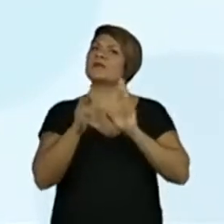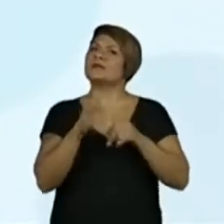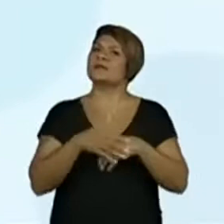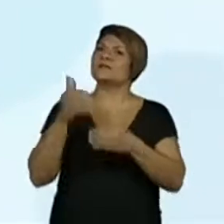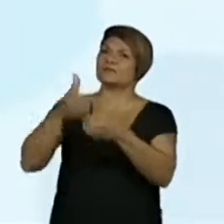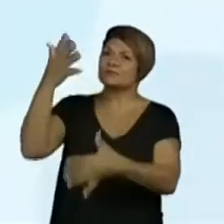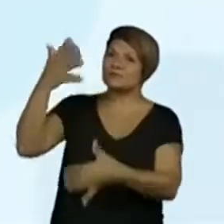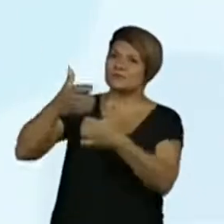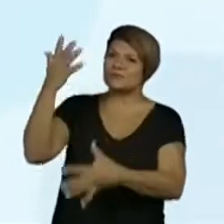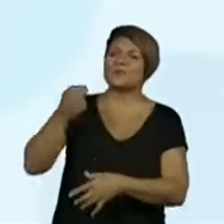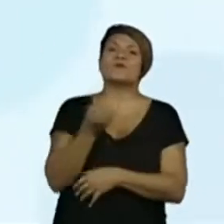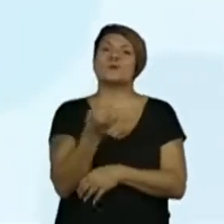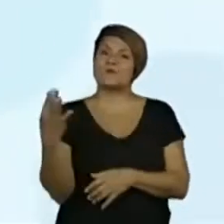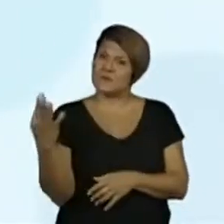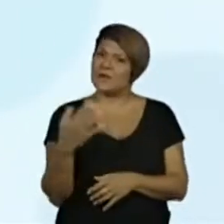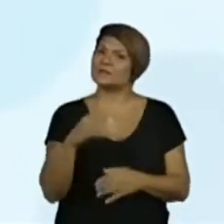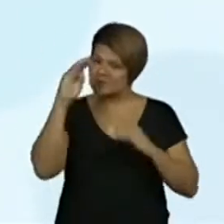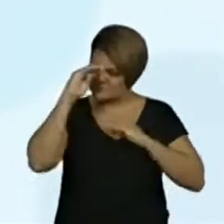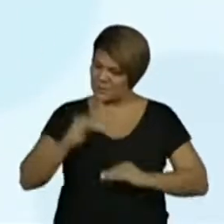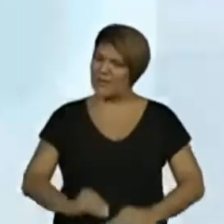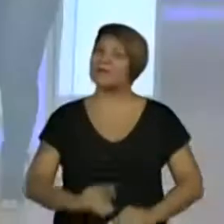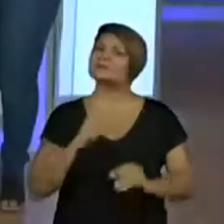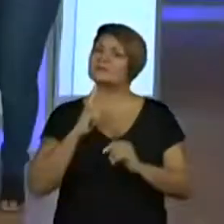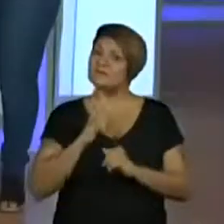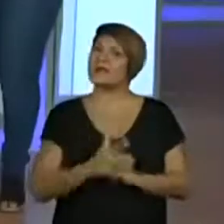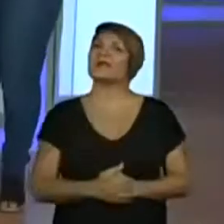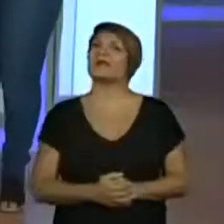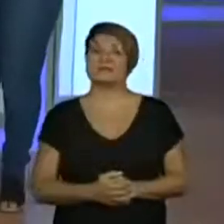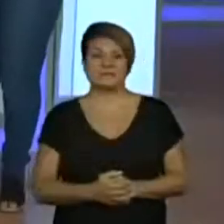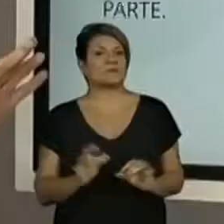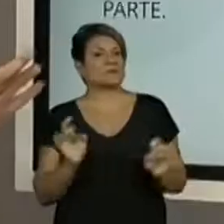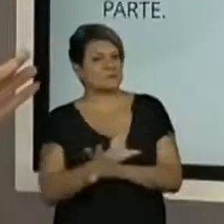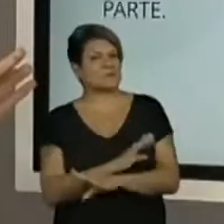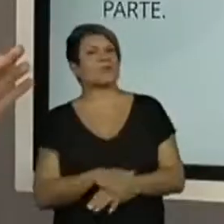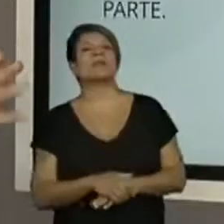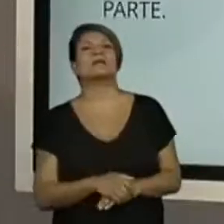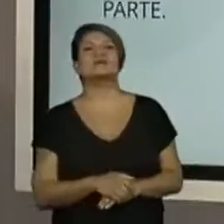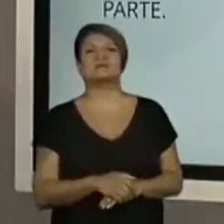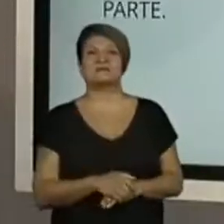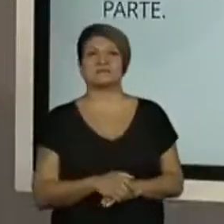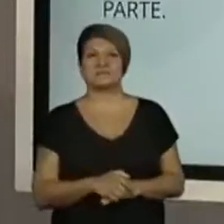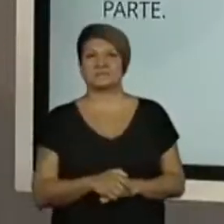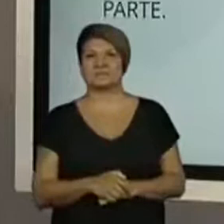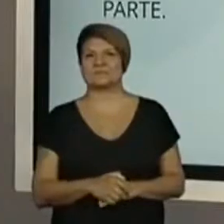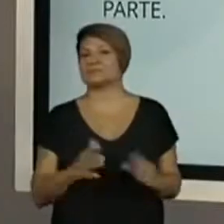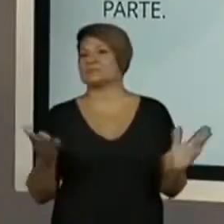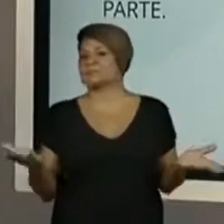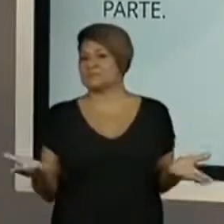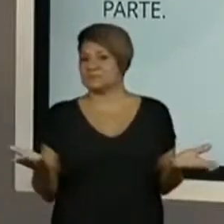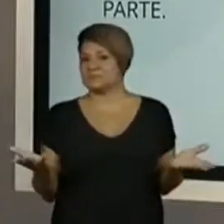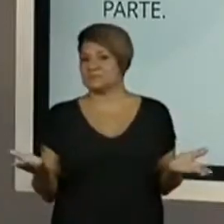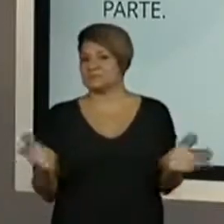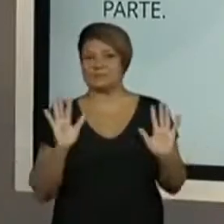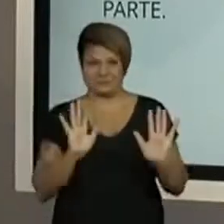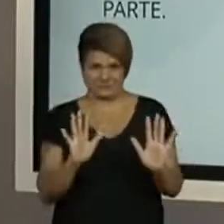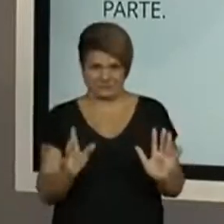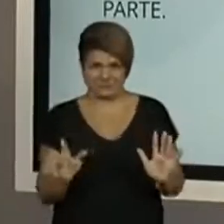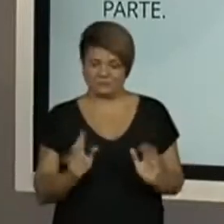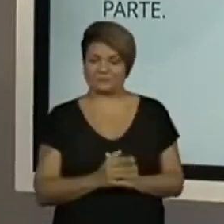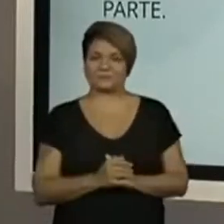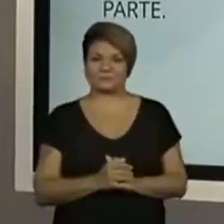quantas partes tem um corpo. Ah, é? Que Já estão preparados. Então, estamos preparados? Só para a gente retomar, então.